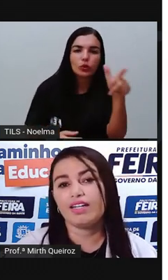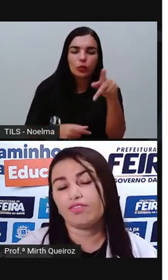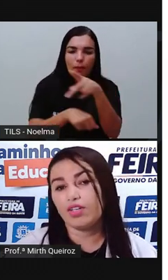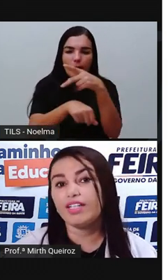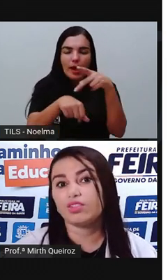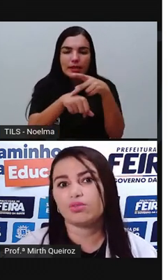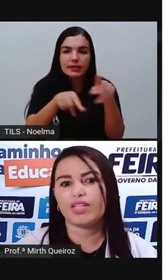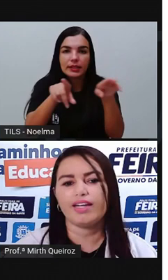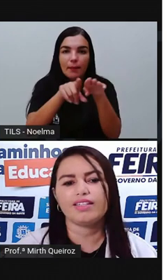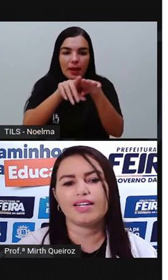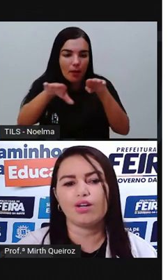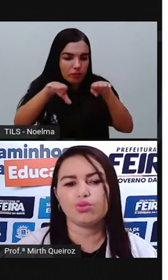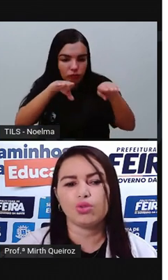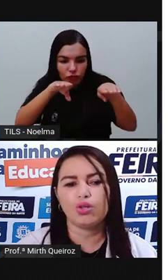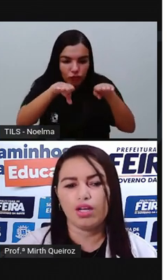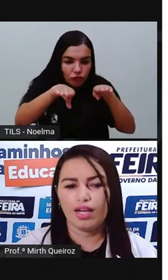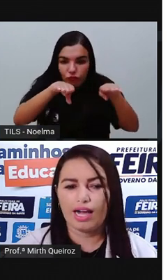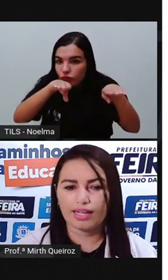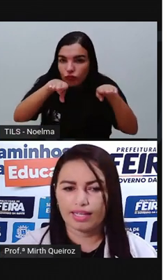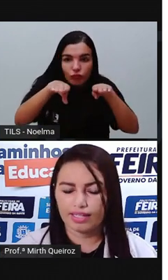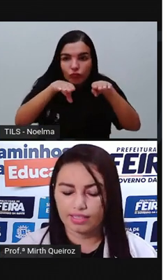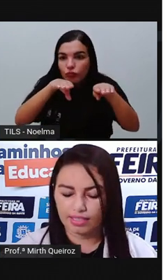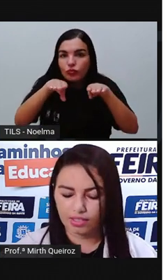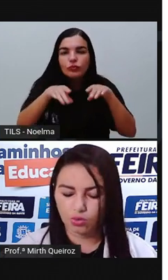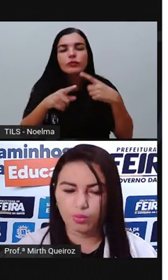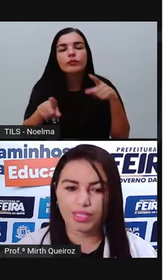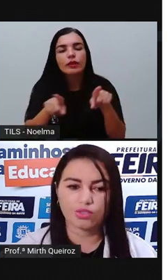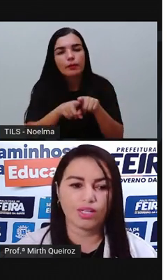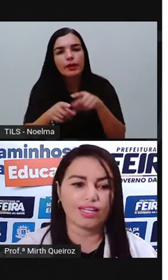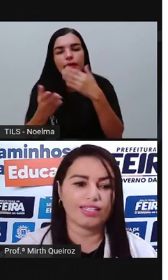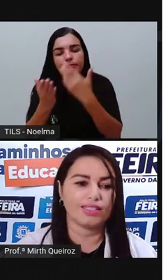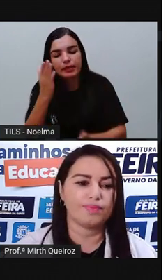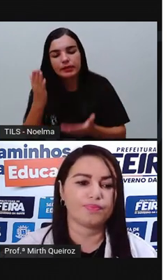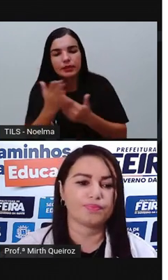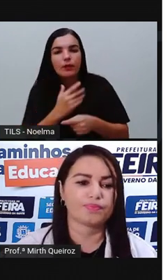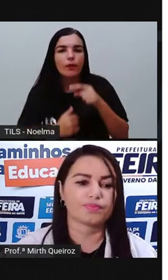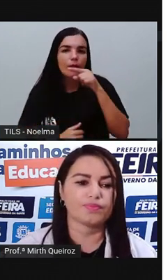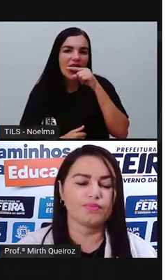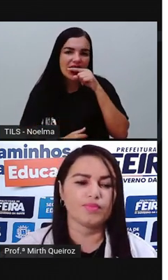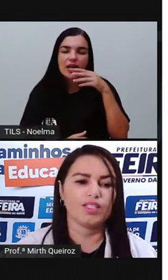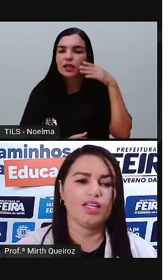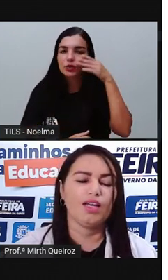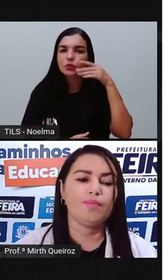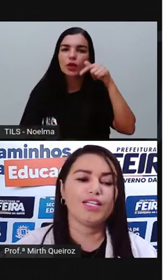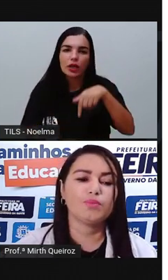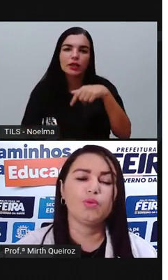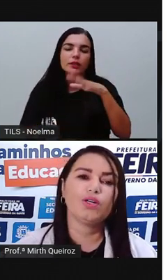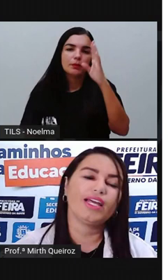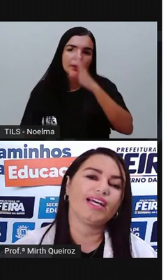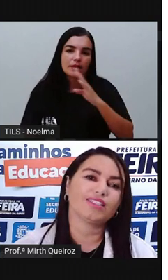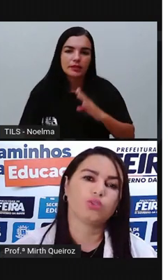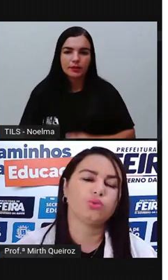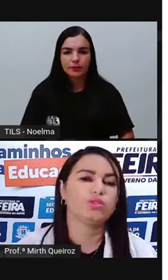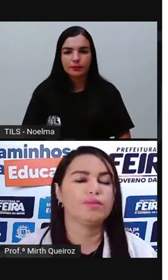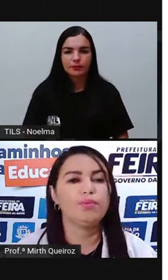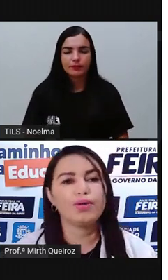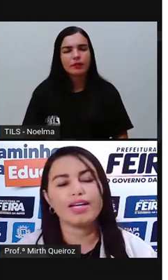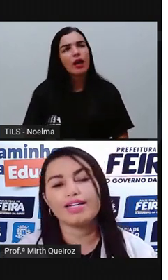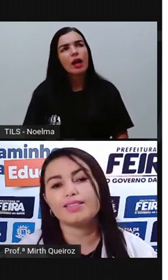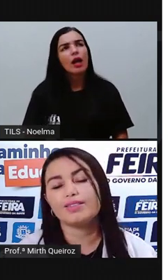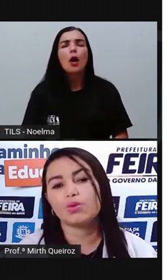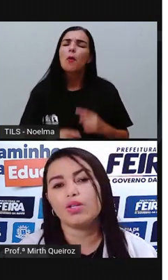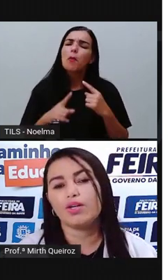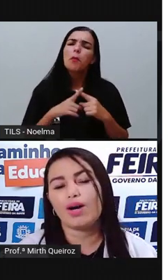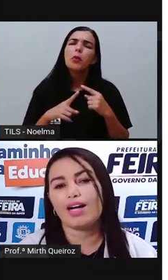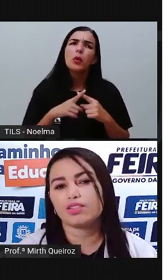que, foi isso, né? Que causou a queda da economia açucareira. Mas por que açúcar? Por